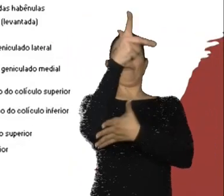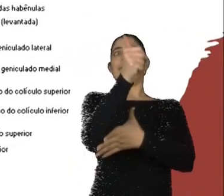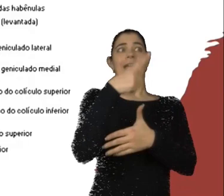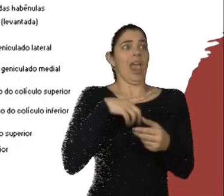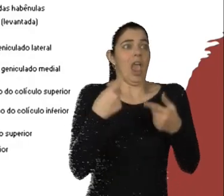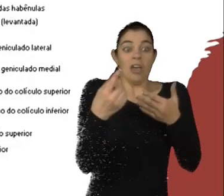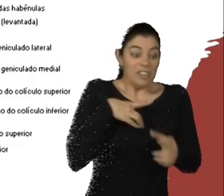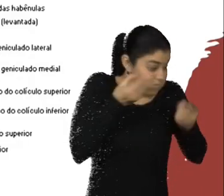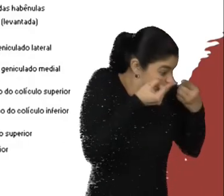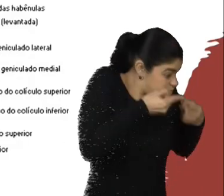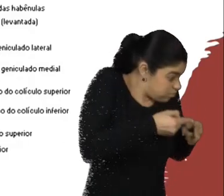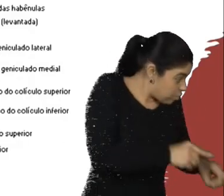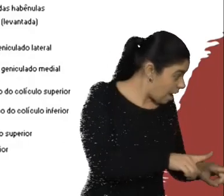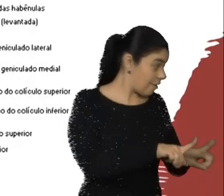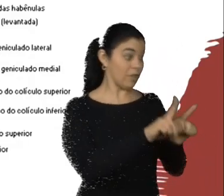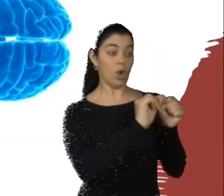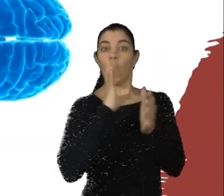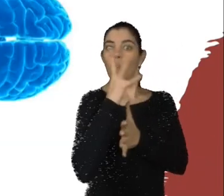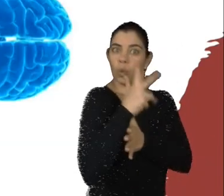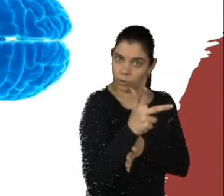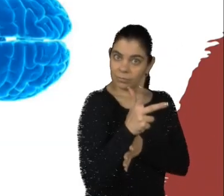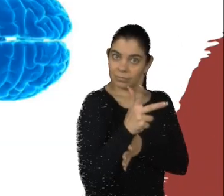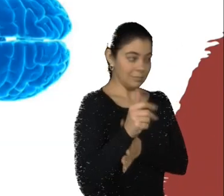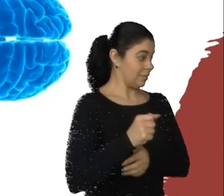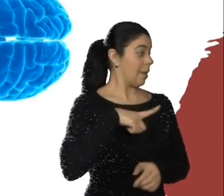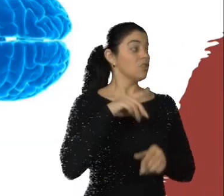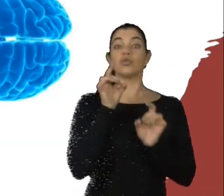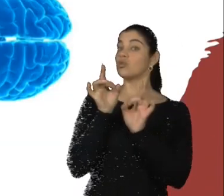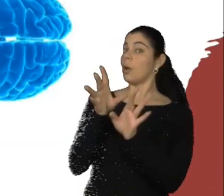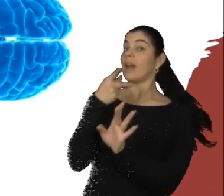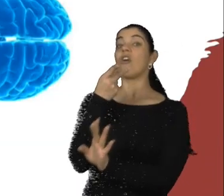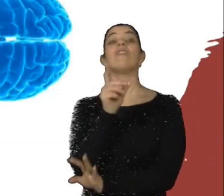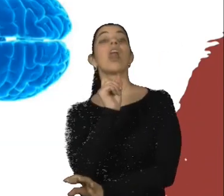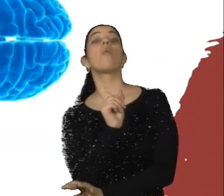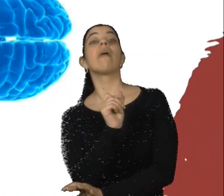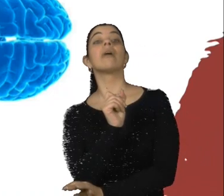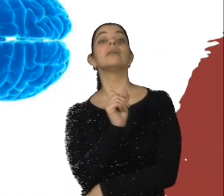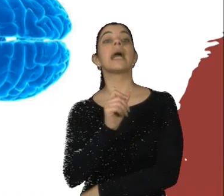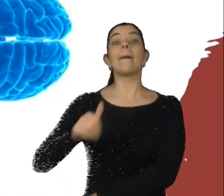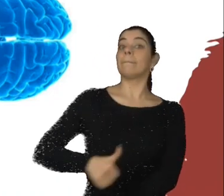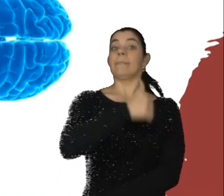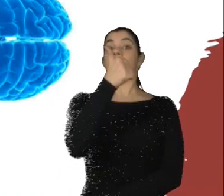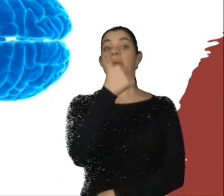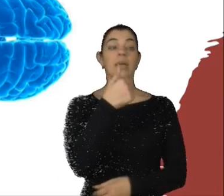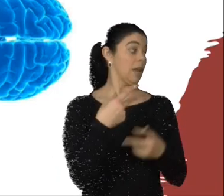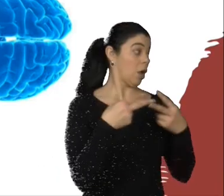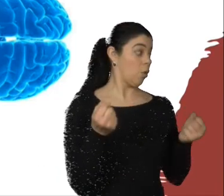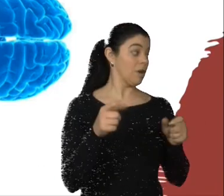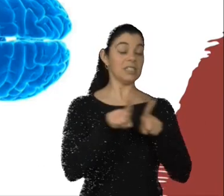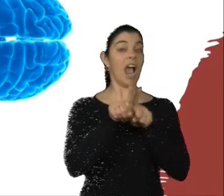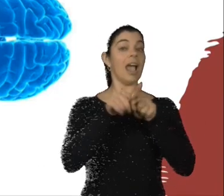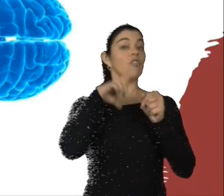desafiadoras. Isso tudo para dizer que o primeiro passo, quando a gente vai falar de